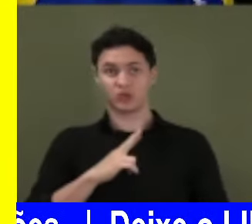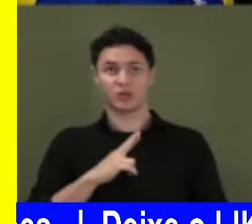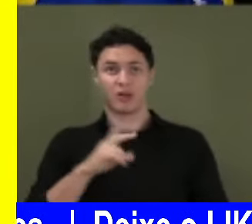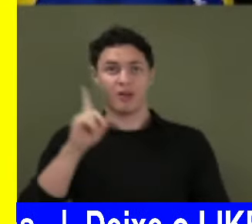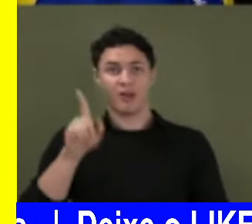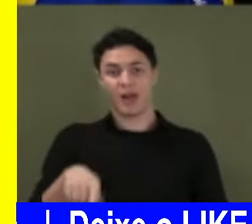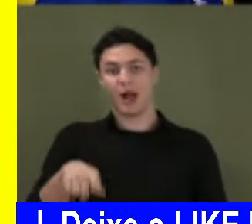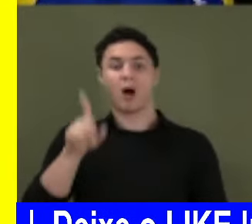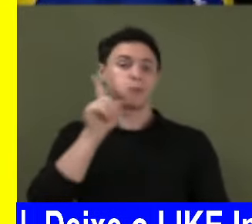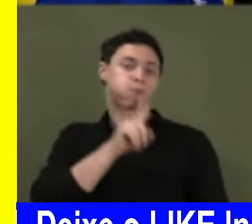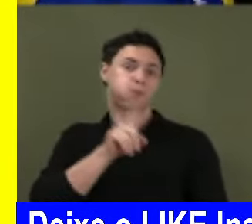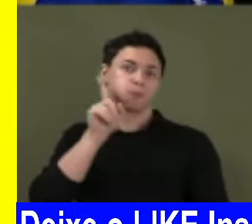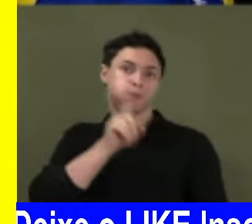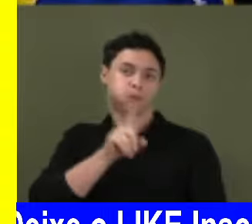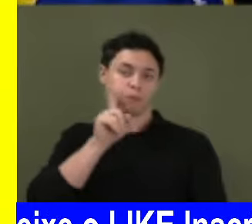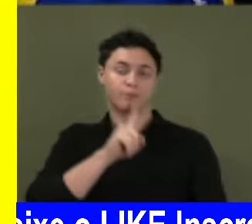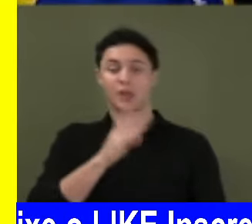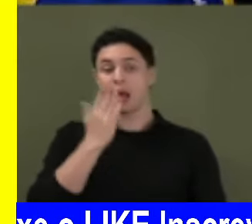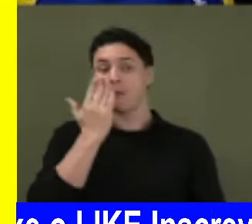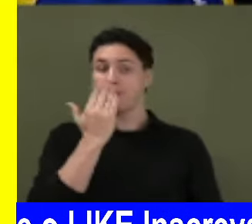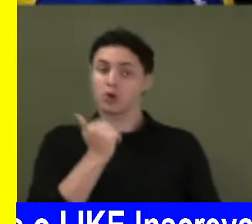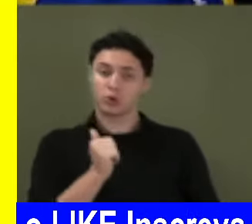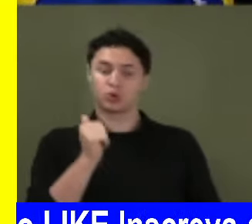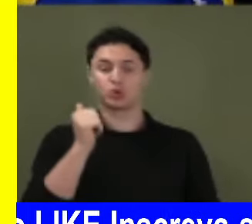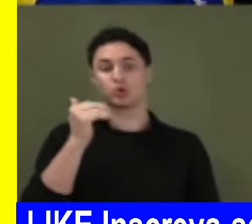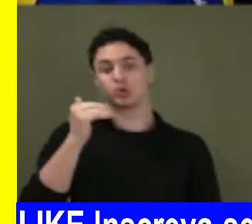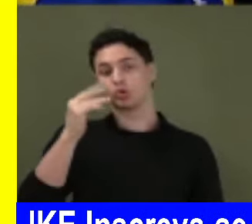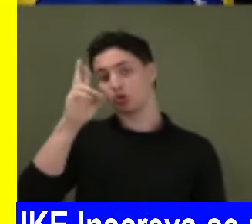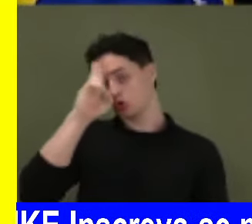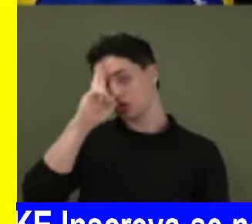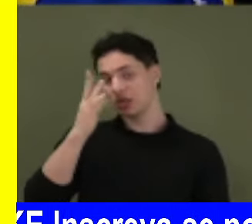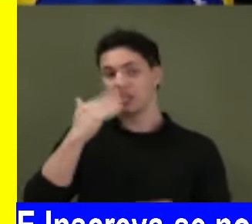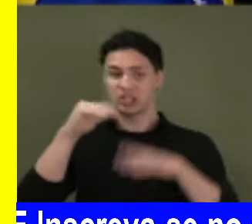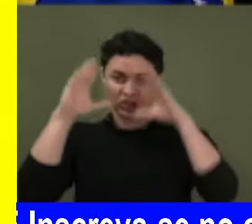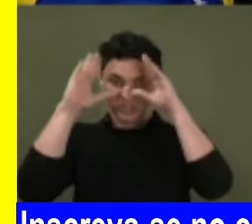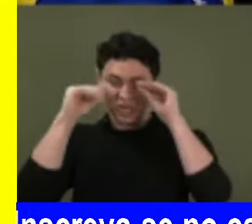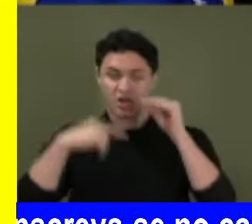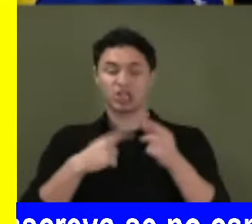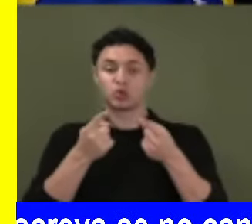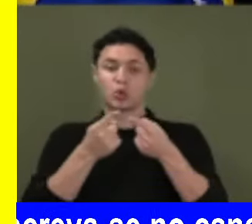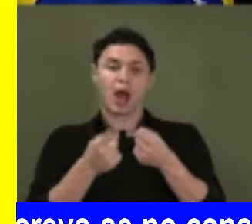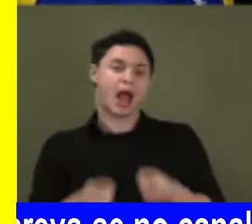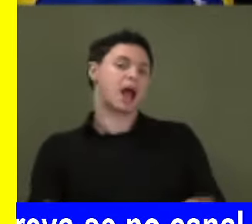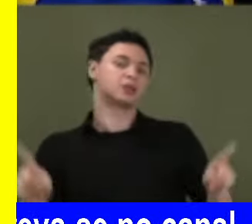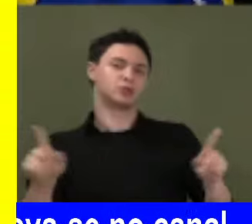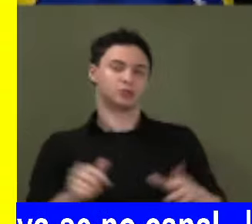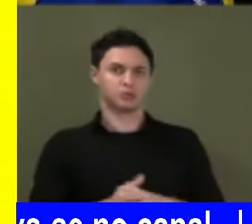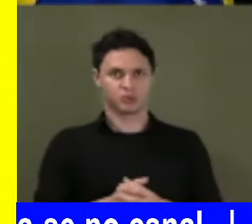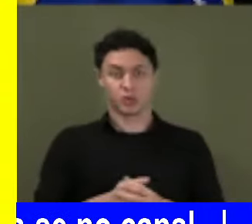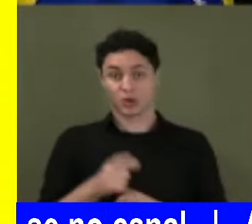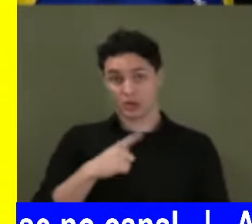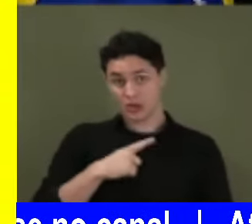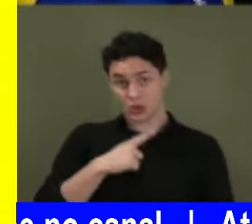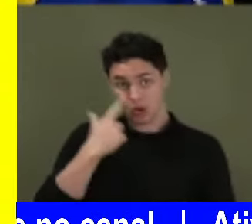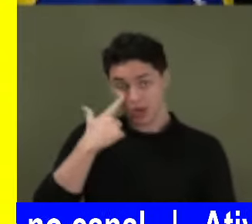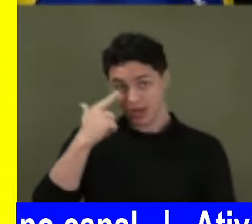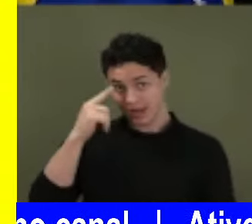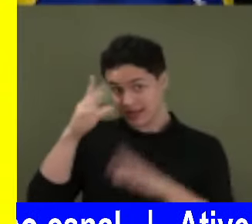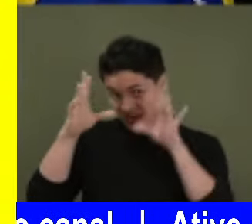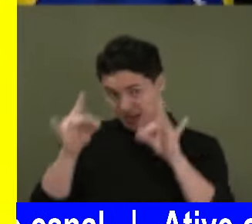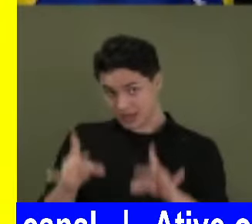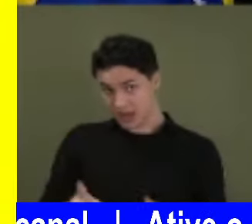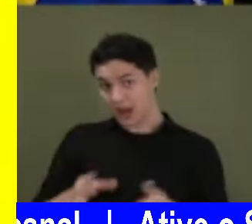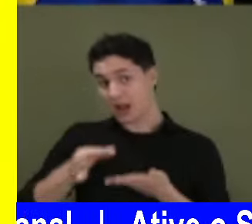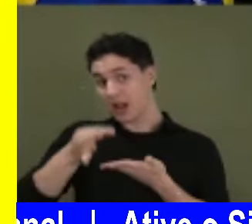americana. Almoço ou jantar, alimentos e bebidas em churrascaria. Aí vem um detalhe aqui do Coffee Break, que eu ia chamar a atenção para vocês.